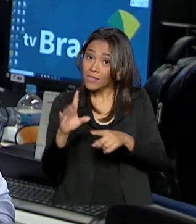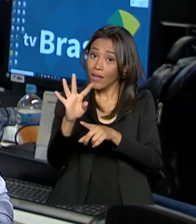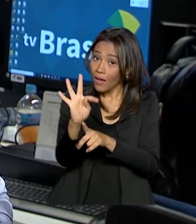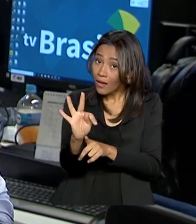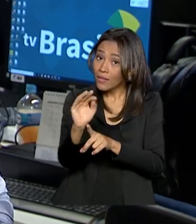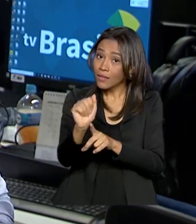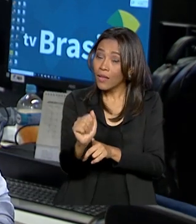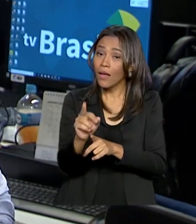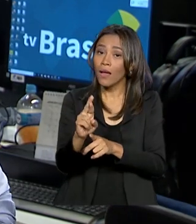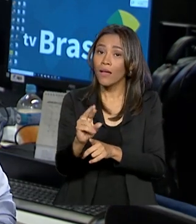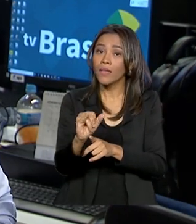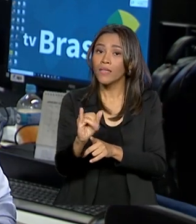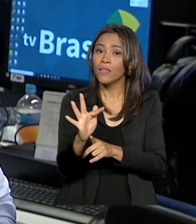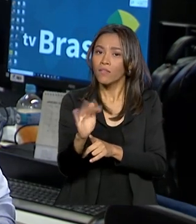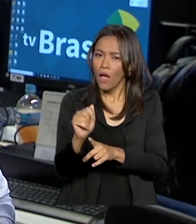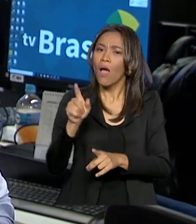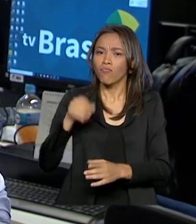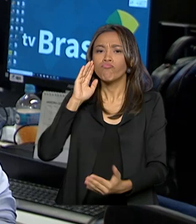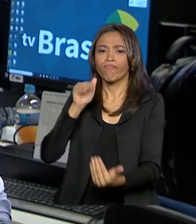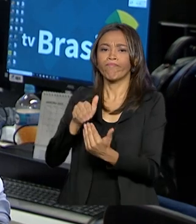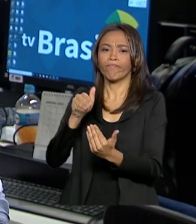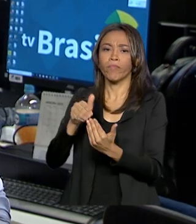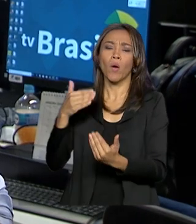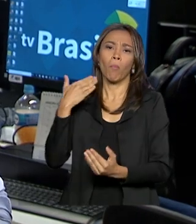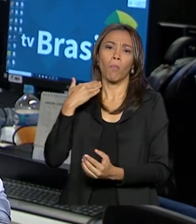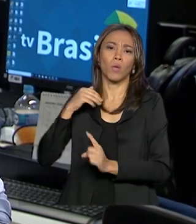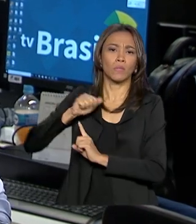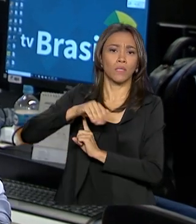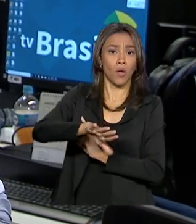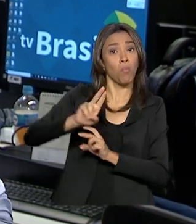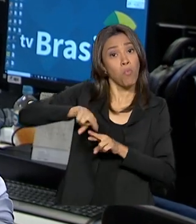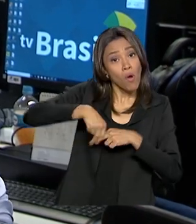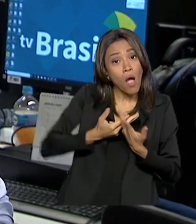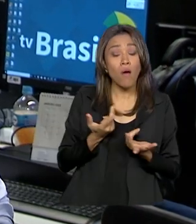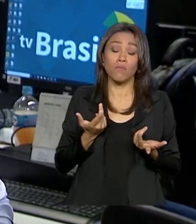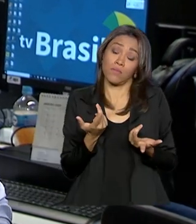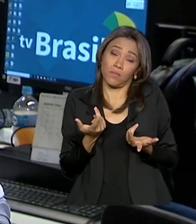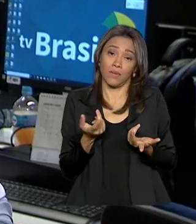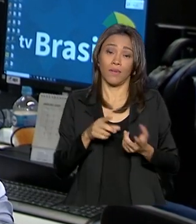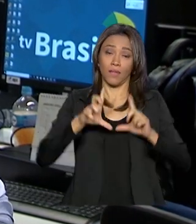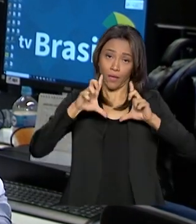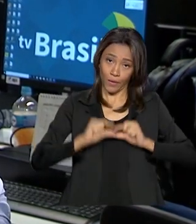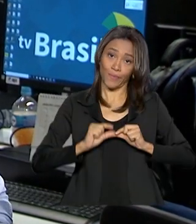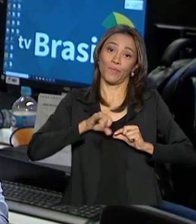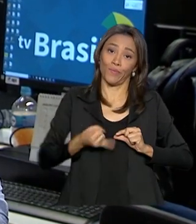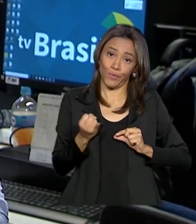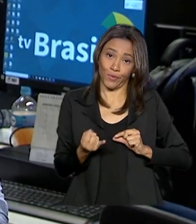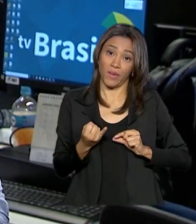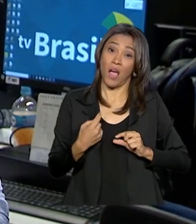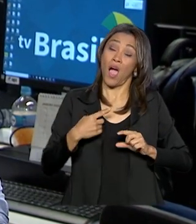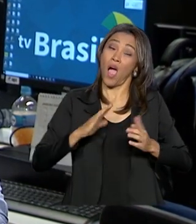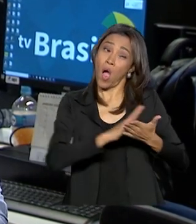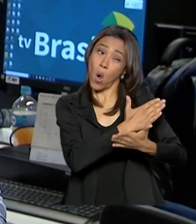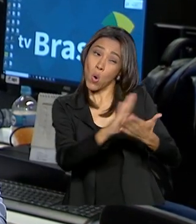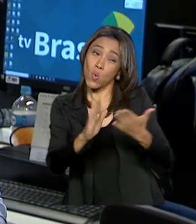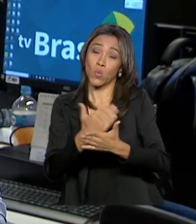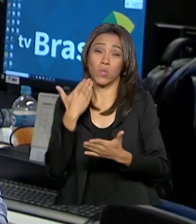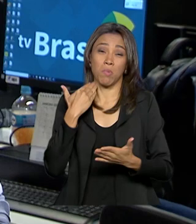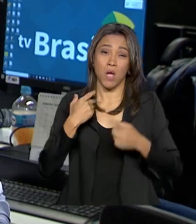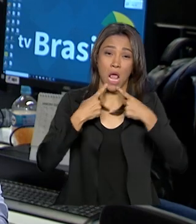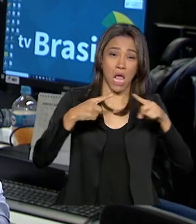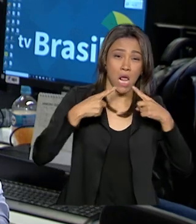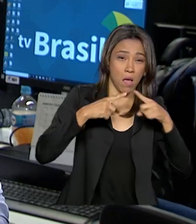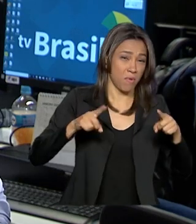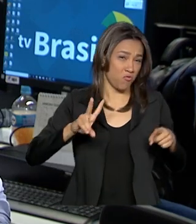aprovada pelo Banco Central pela redução dos juros. Mas depois de críticas, alguns bancos já avisaram que não vão